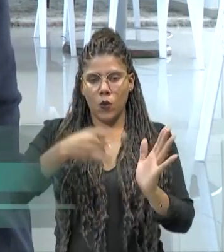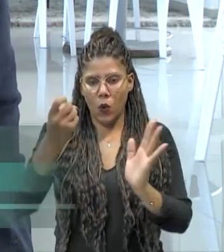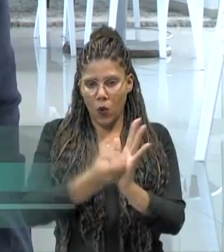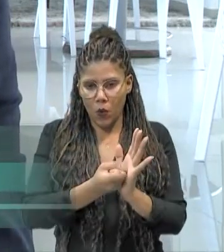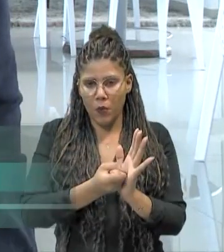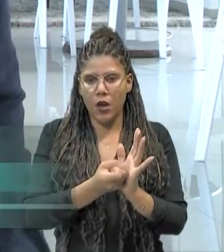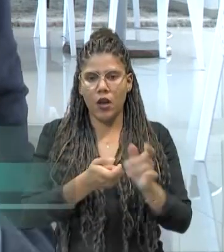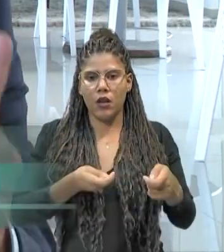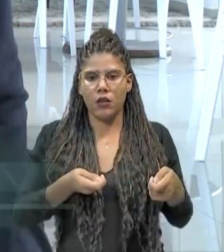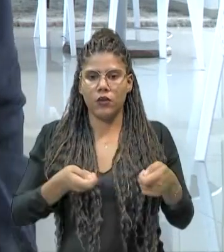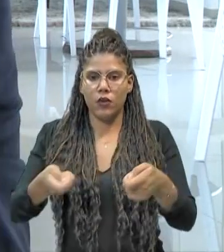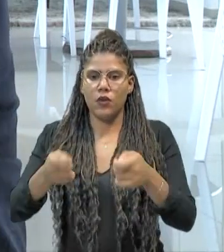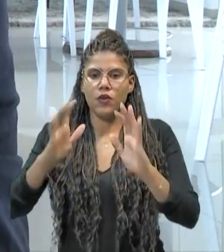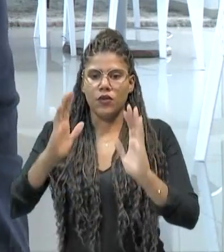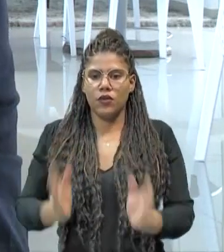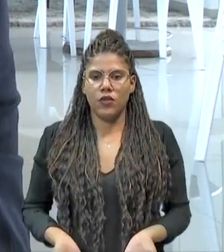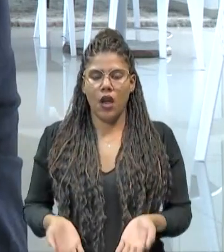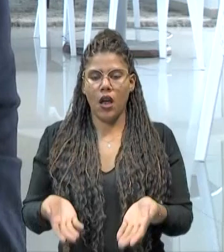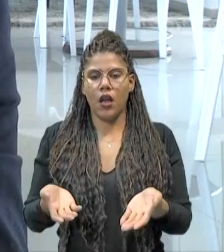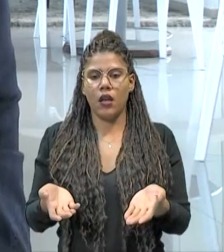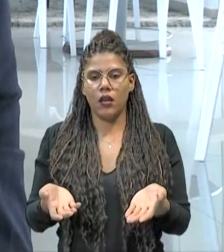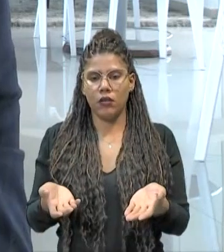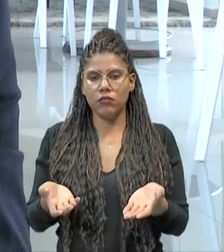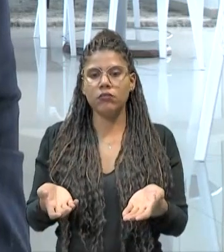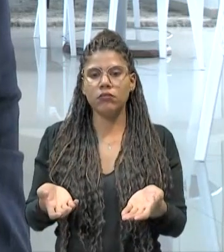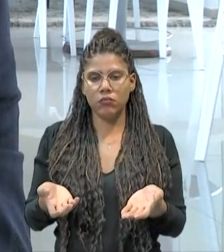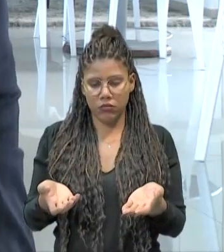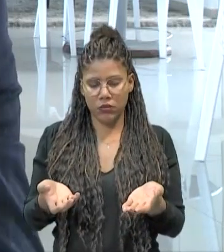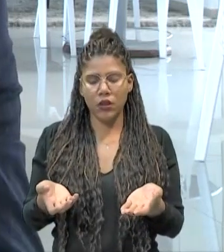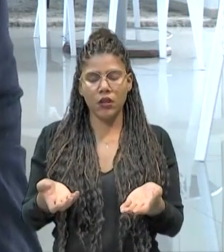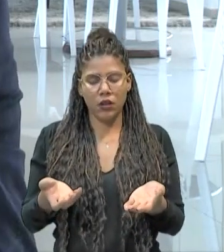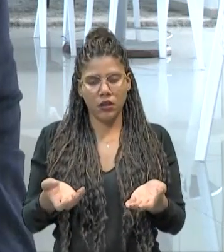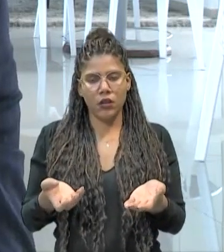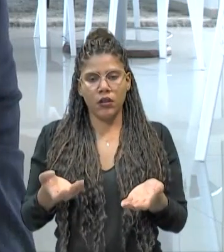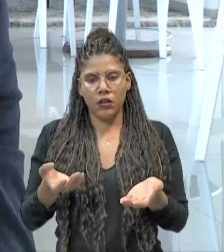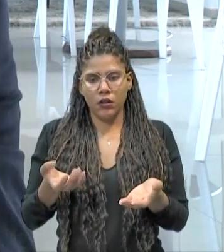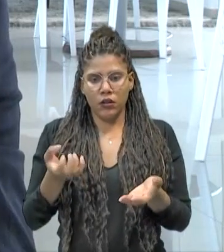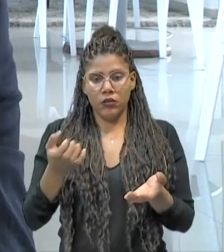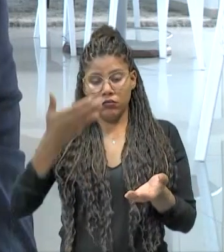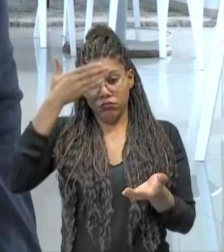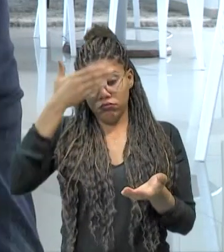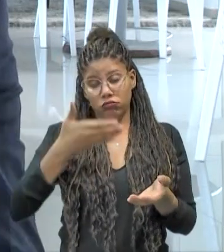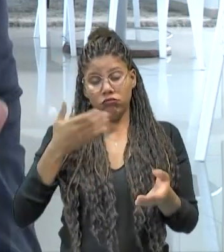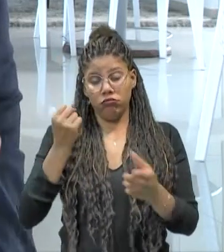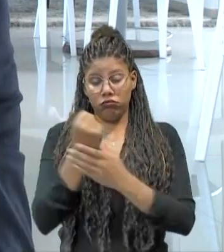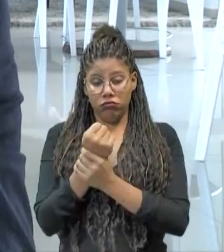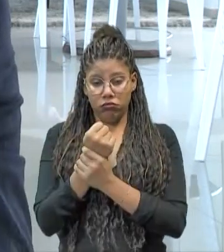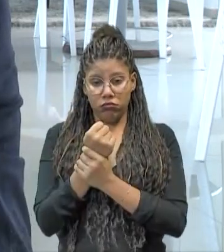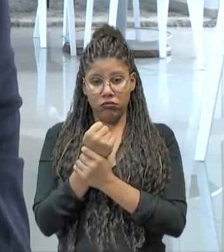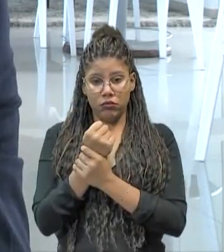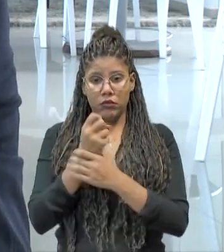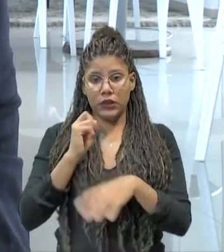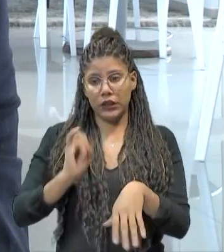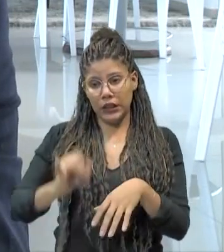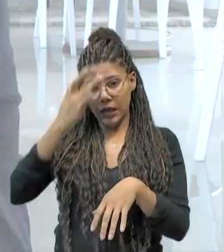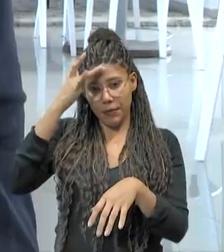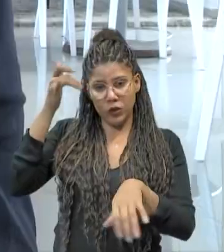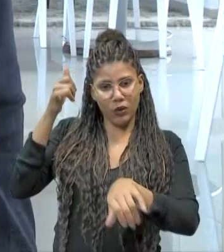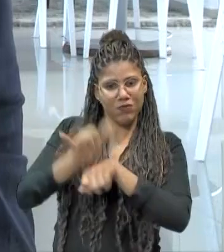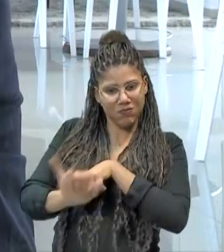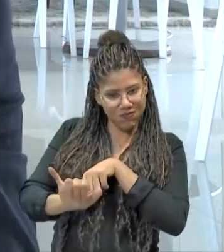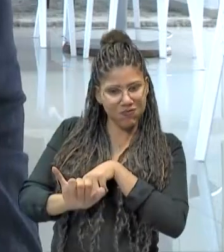serve como um título para outra parte cobrar do caso de quem causou o acidente.